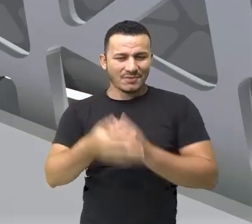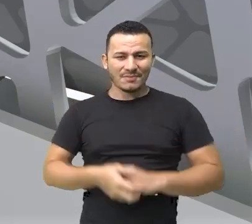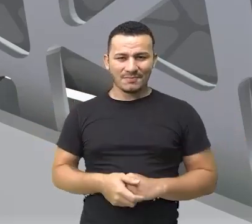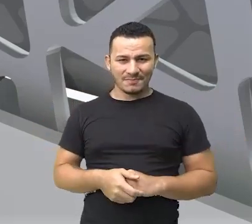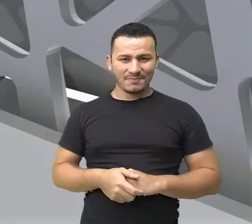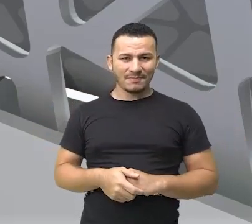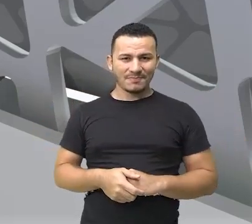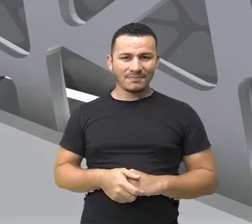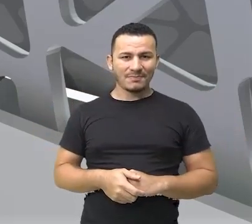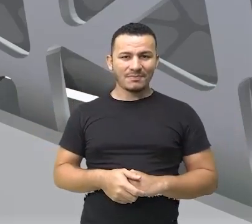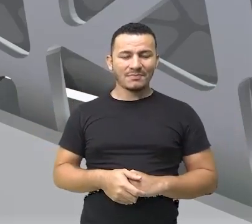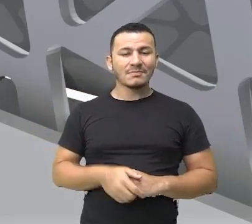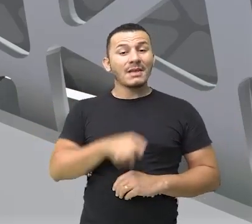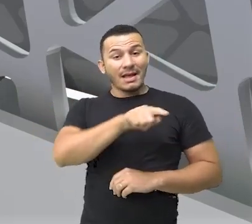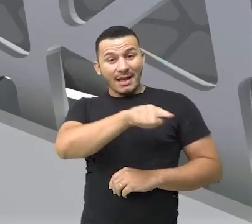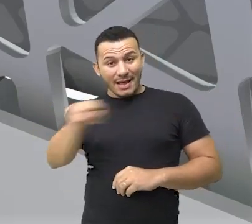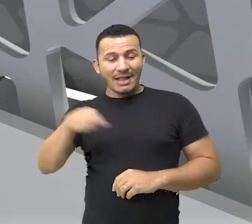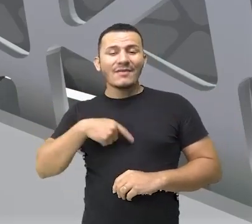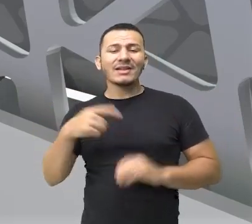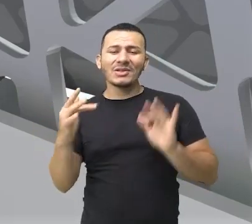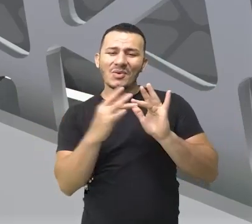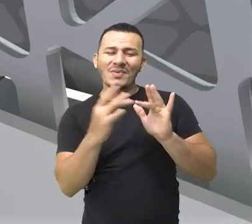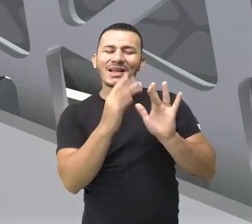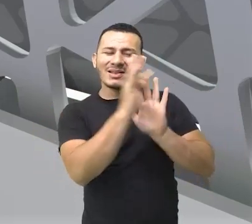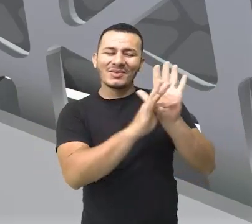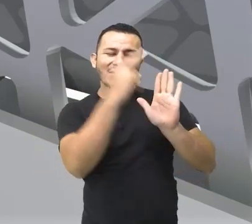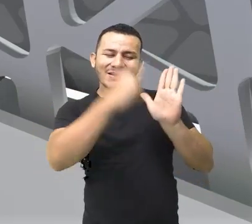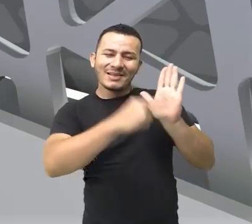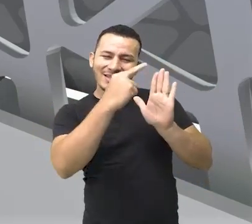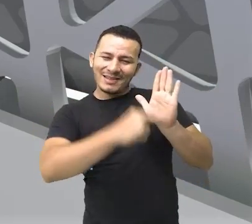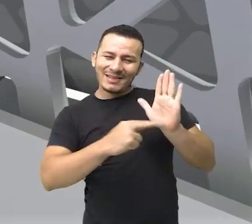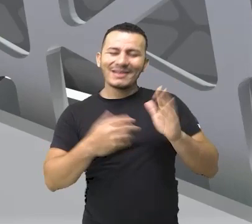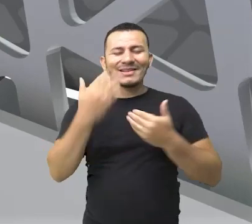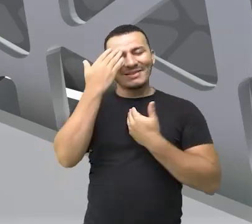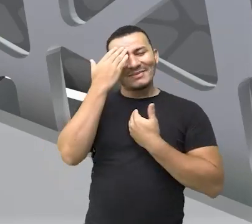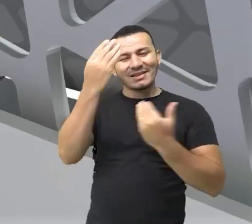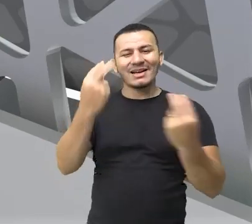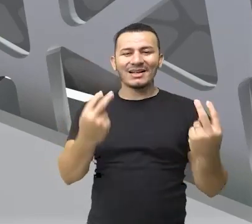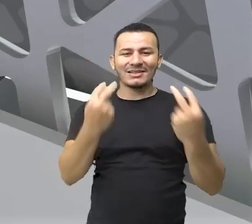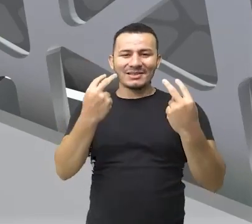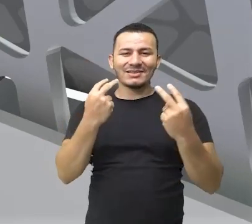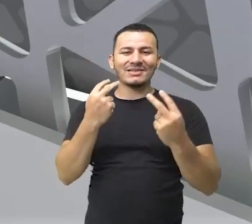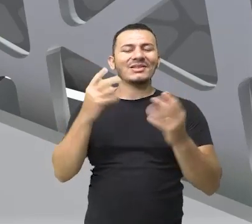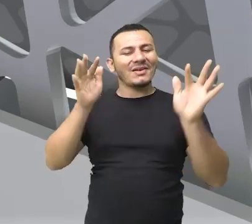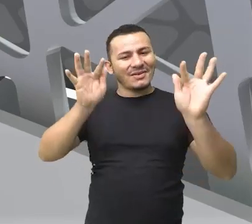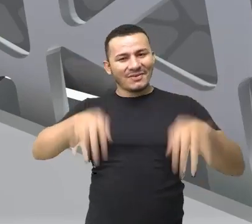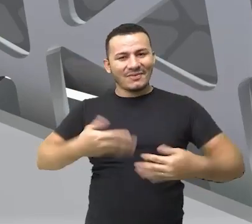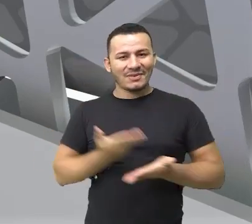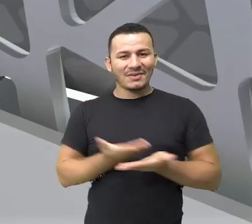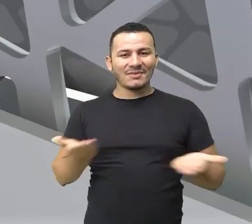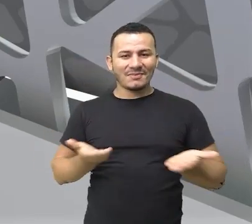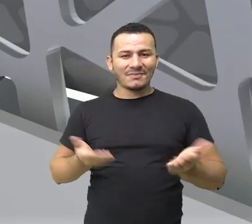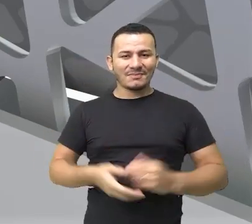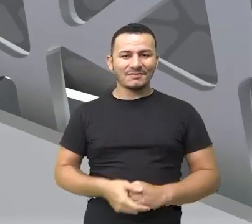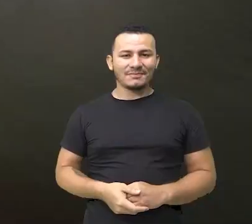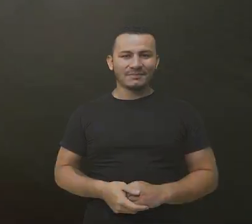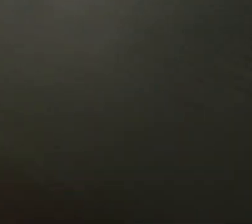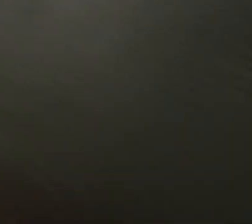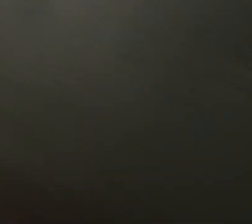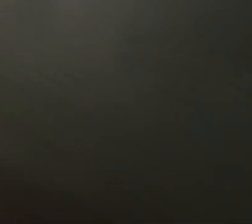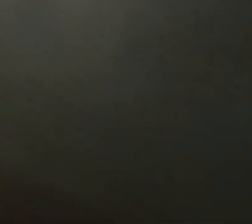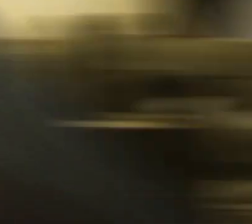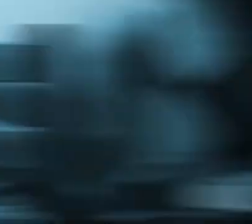leitor, à pessoa que terá contato com o texto. Ok, gente? Agradeço a atenção de todos e finalizamos a nossa aula aqui.